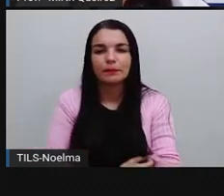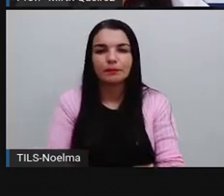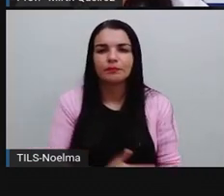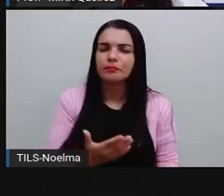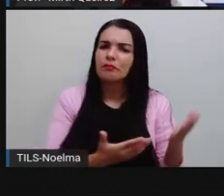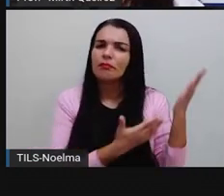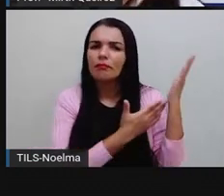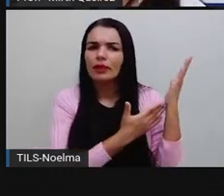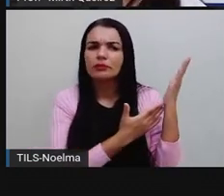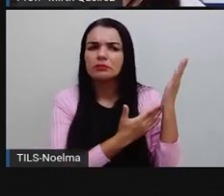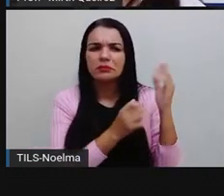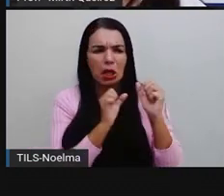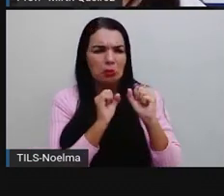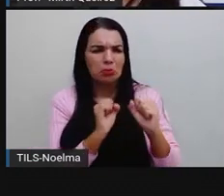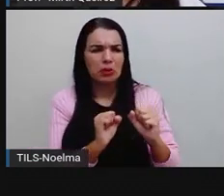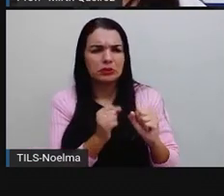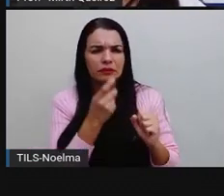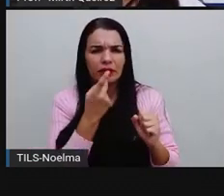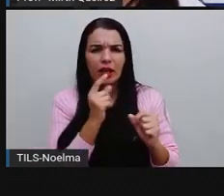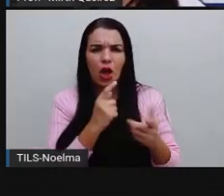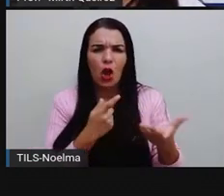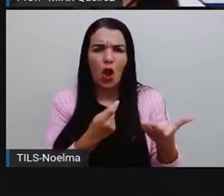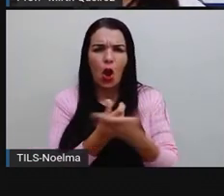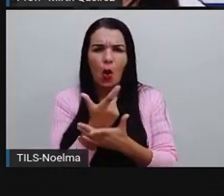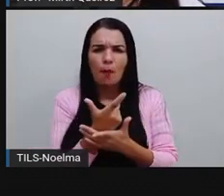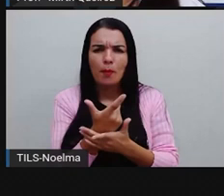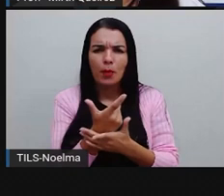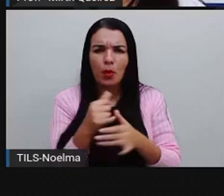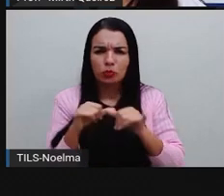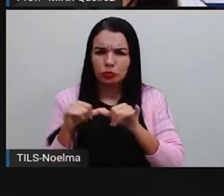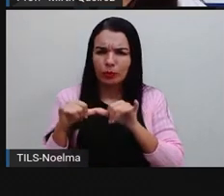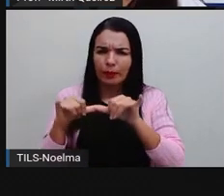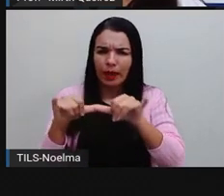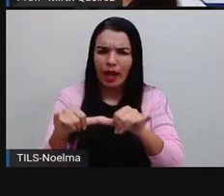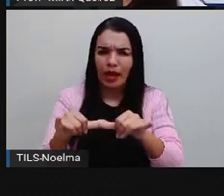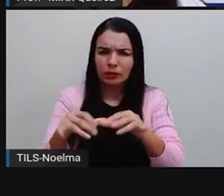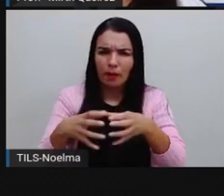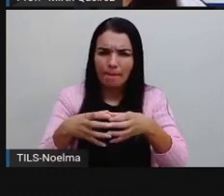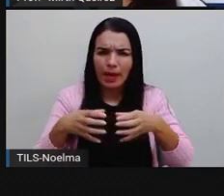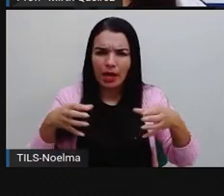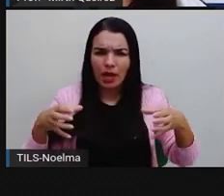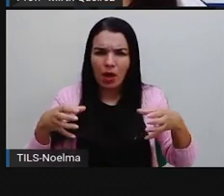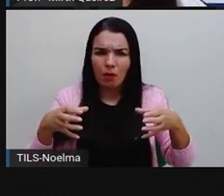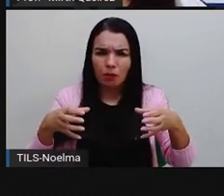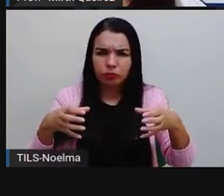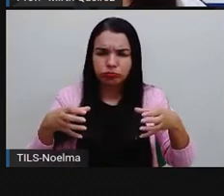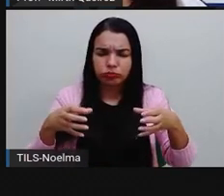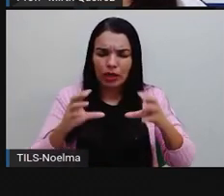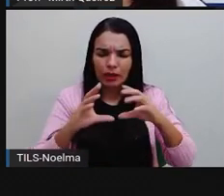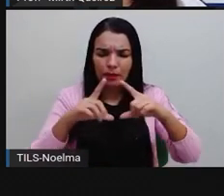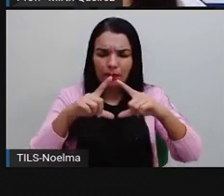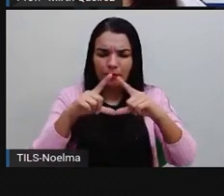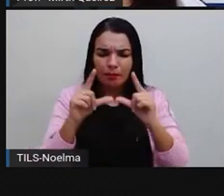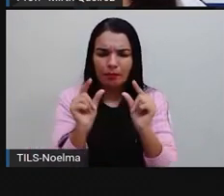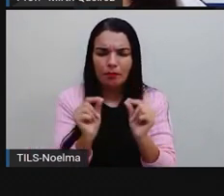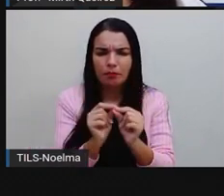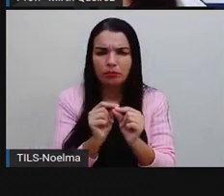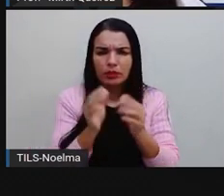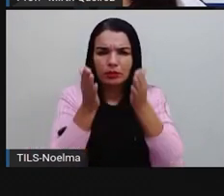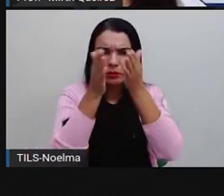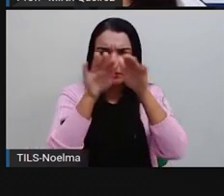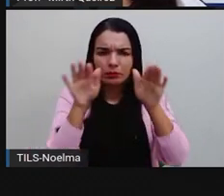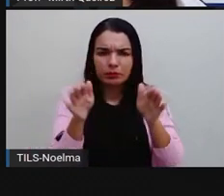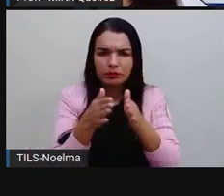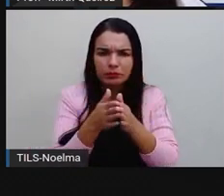Posso dizer, comprou no supermercado, melão e pera estragadas? Olha